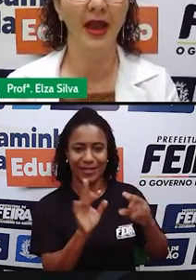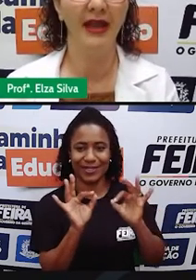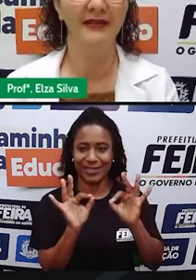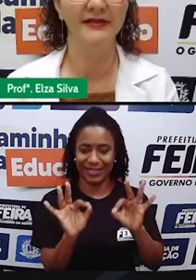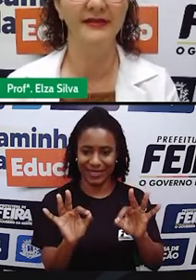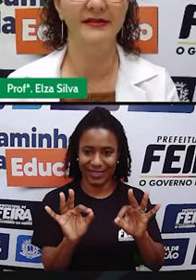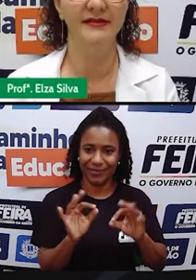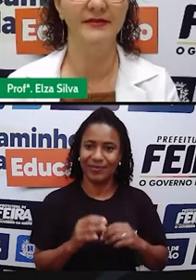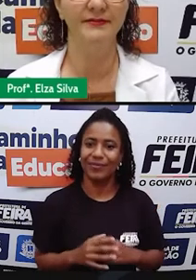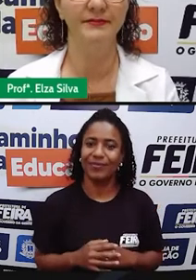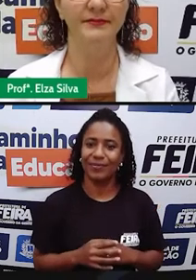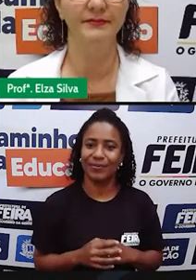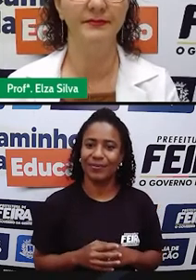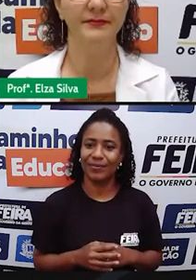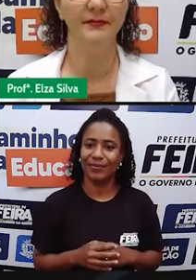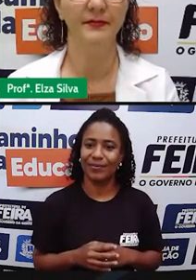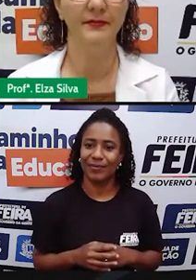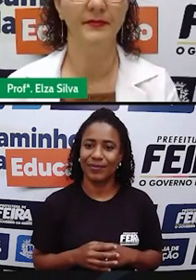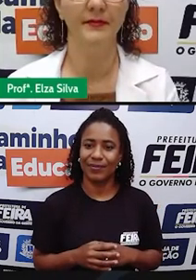Prices.